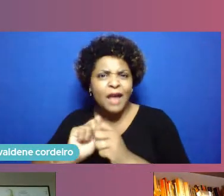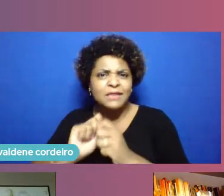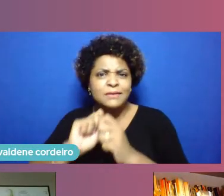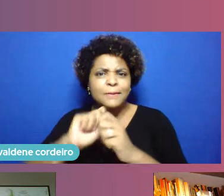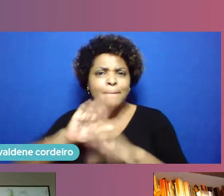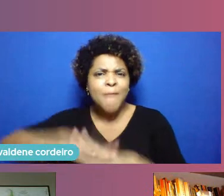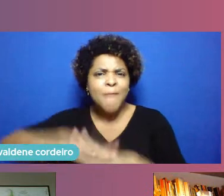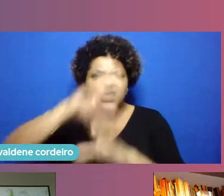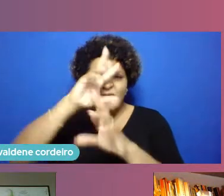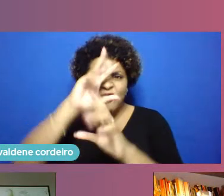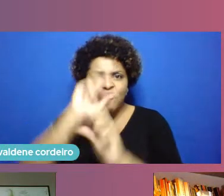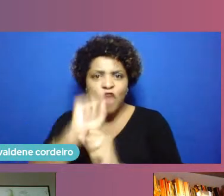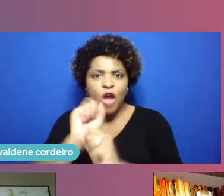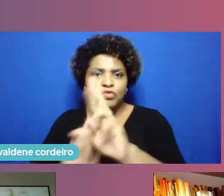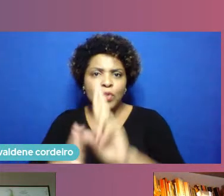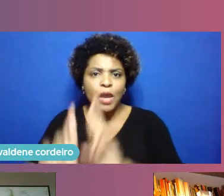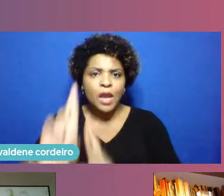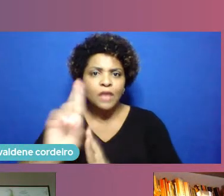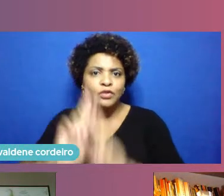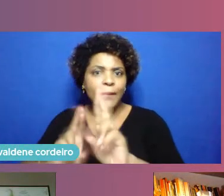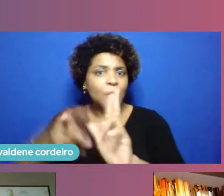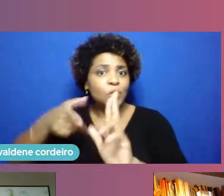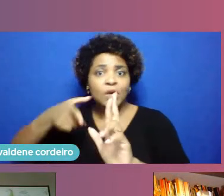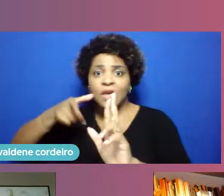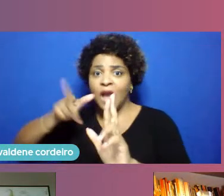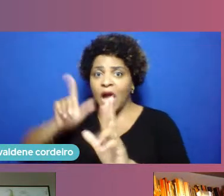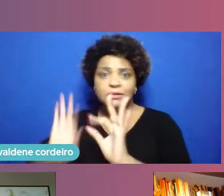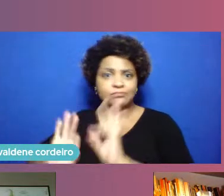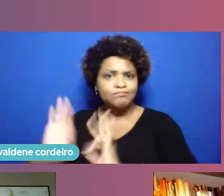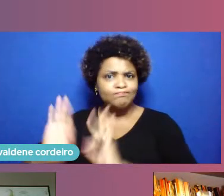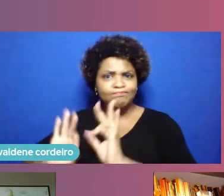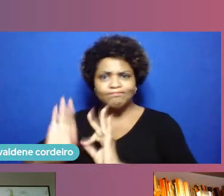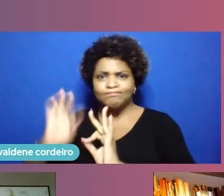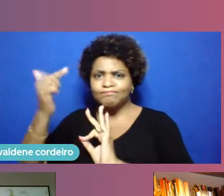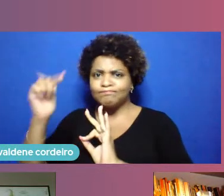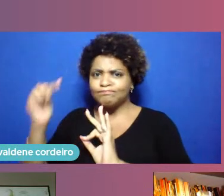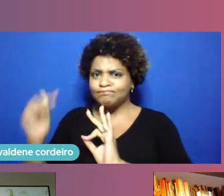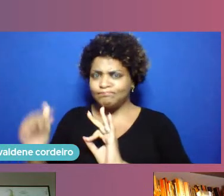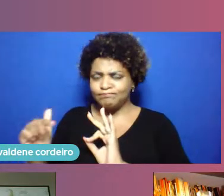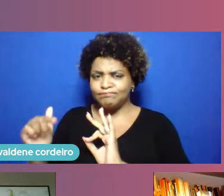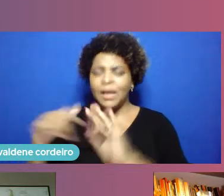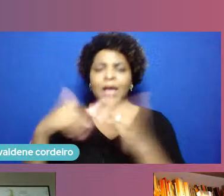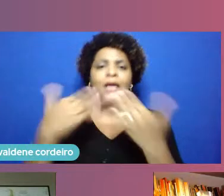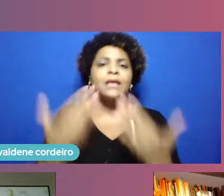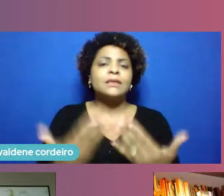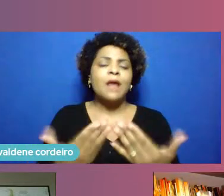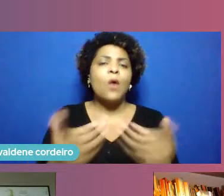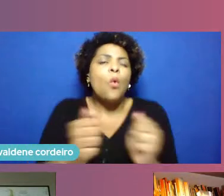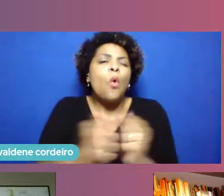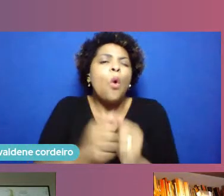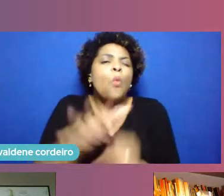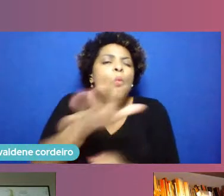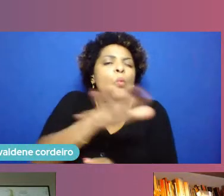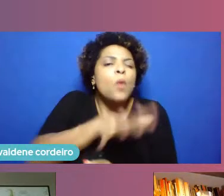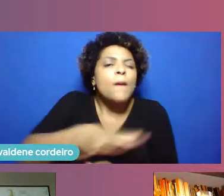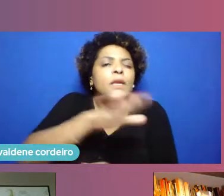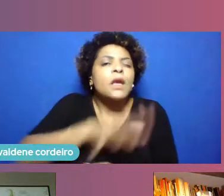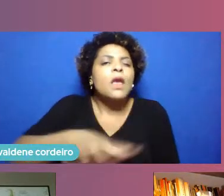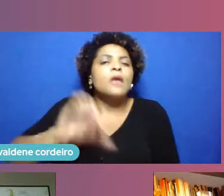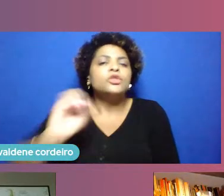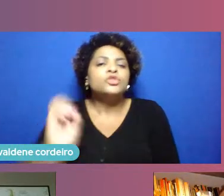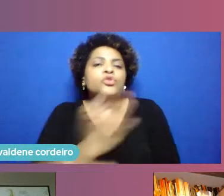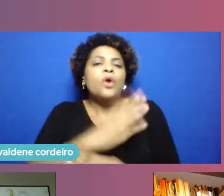inicialmente planejadas. Então, de uma forma ou de outra, através de ecossistemas, que é a principal liga